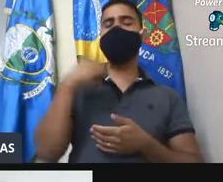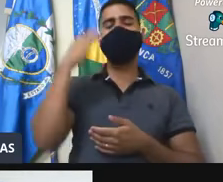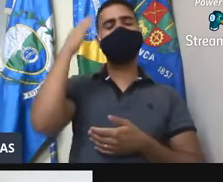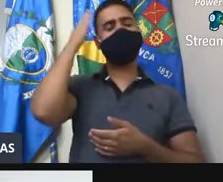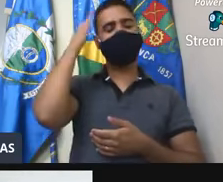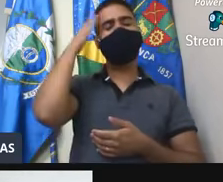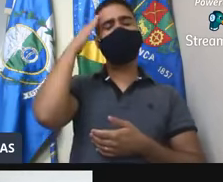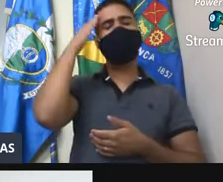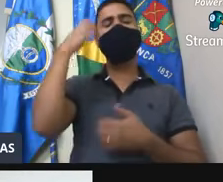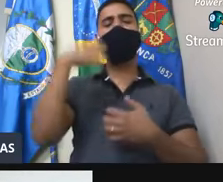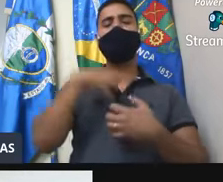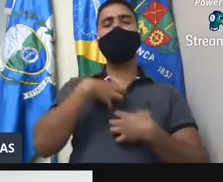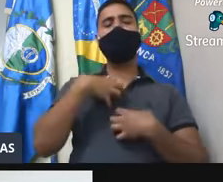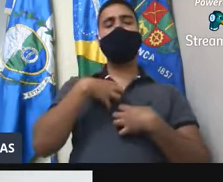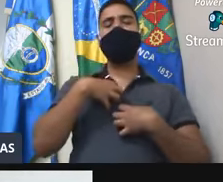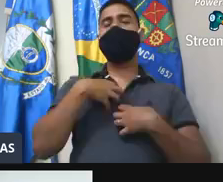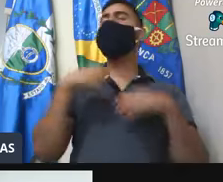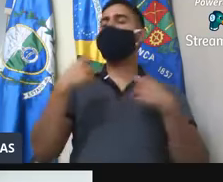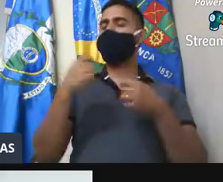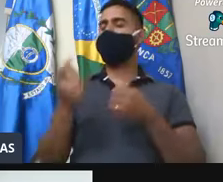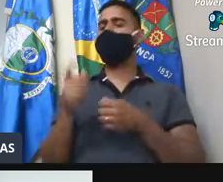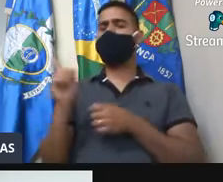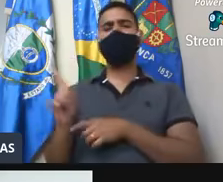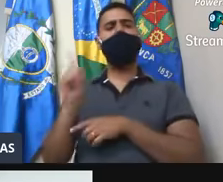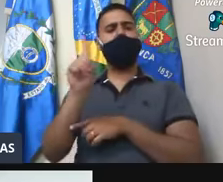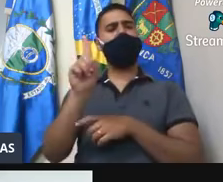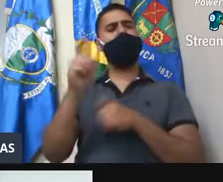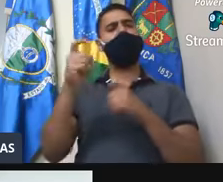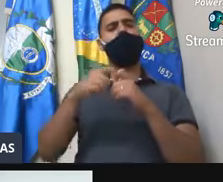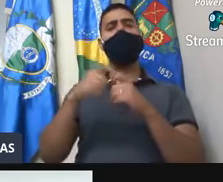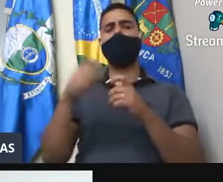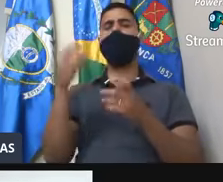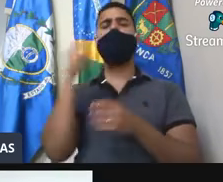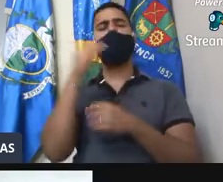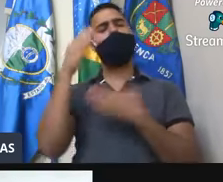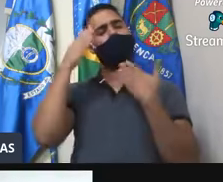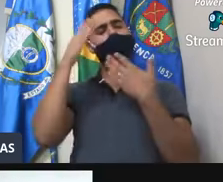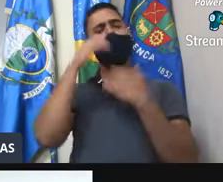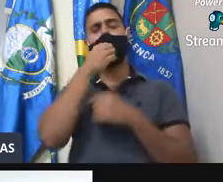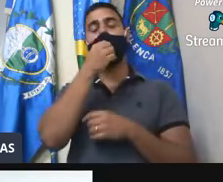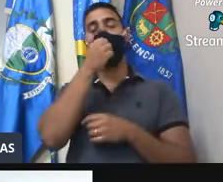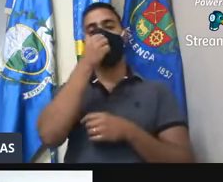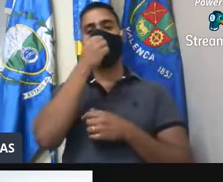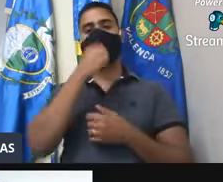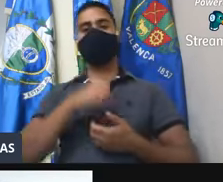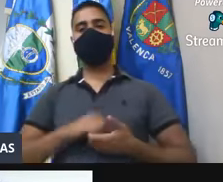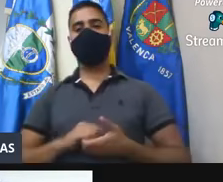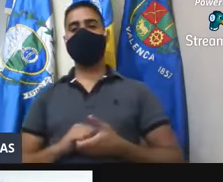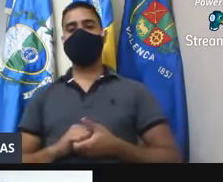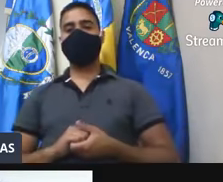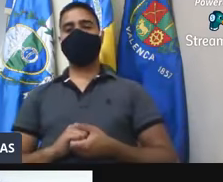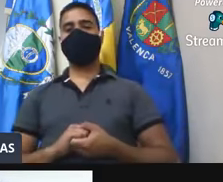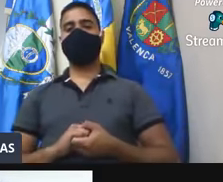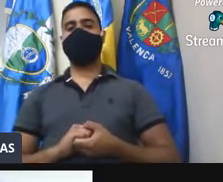essa sensibilidade de ter colocado lá uma médica tão rápido aí para a gente. Por fim, presidente,